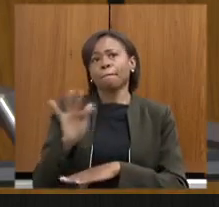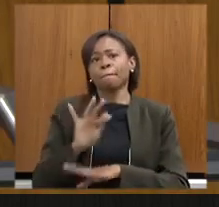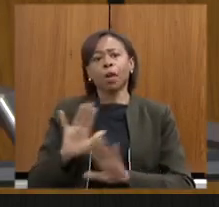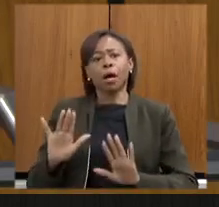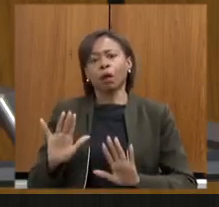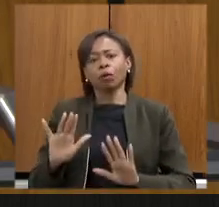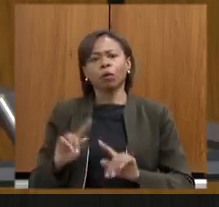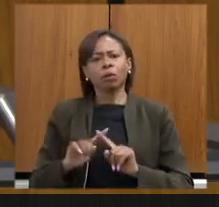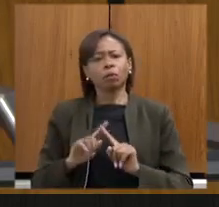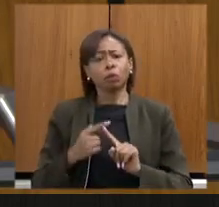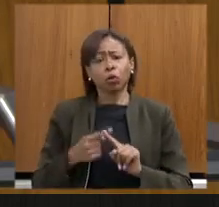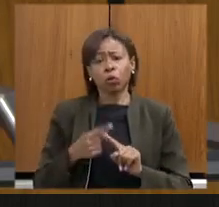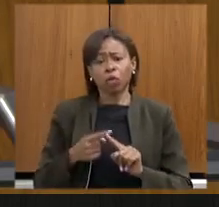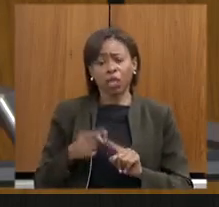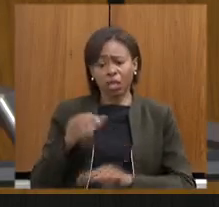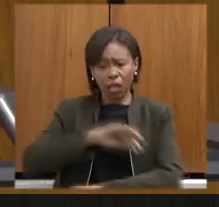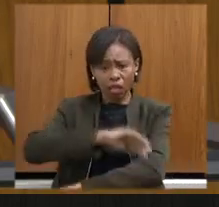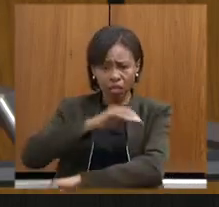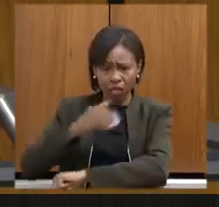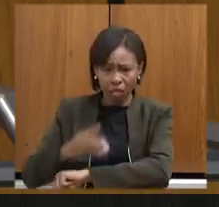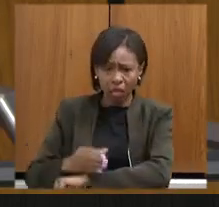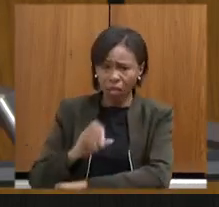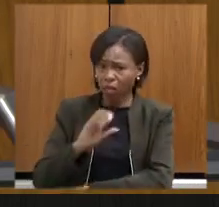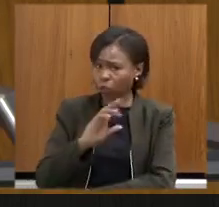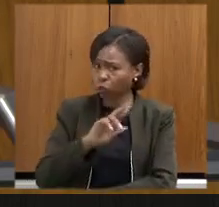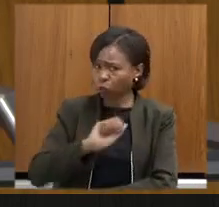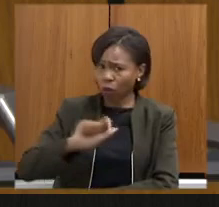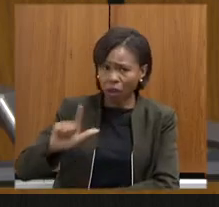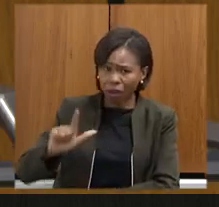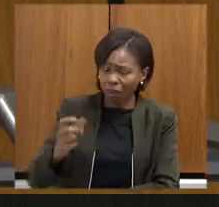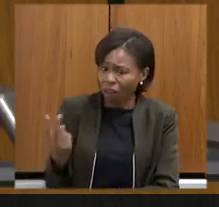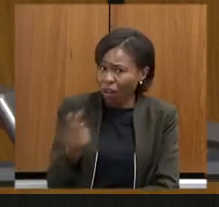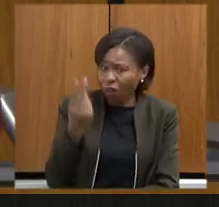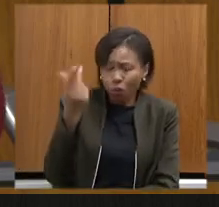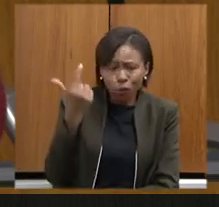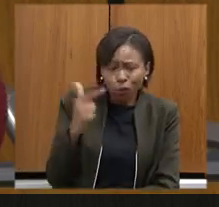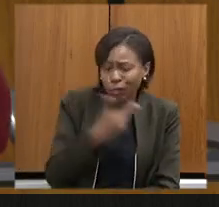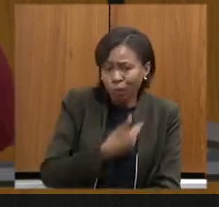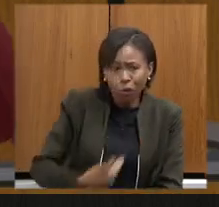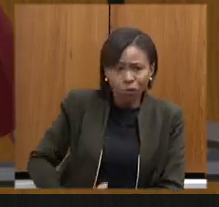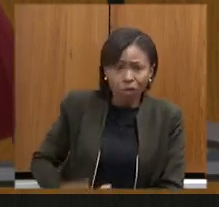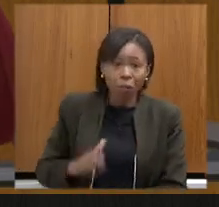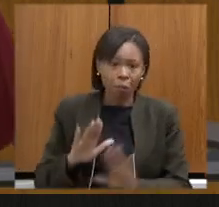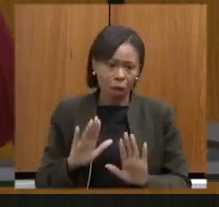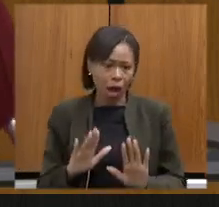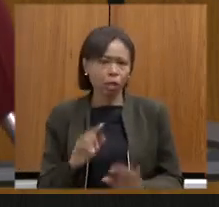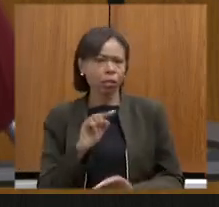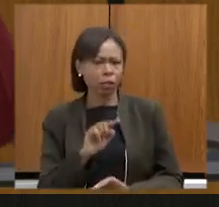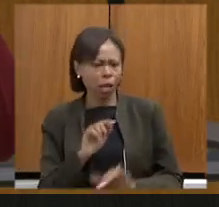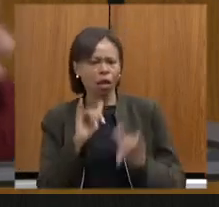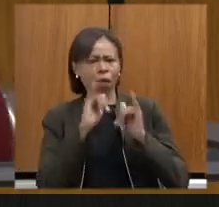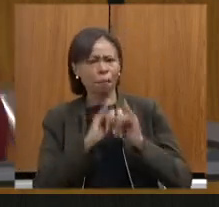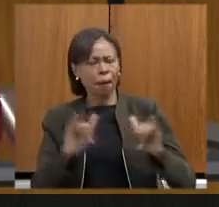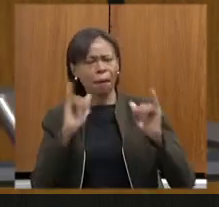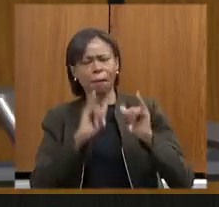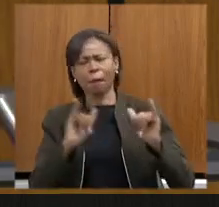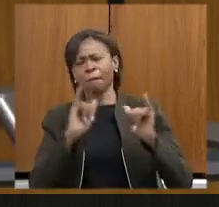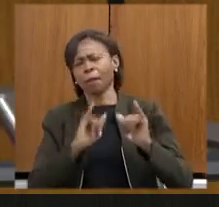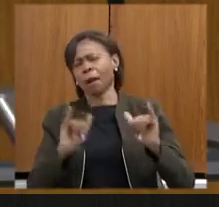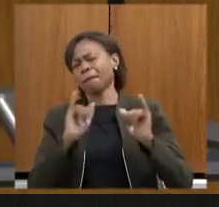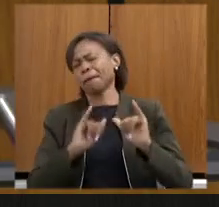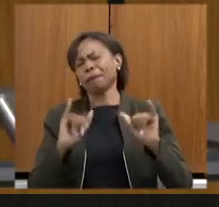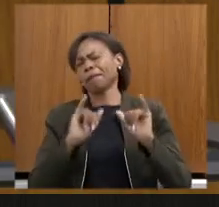nenhum para o governo diferente das peças publicitárias que o governo está fazendo está fazendo postagem nas